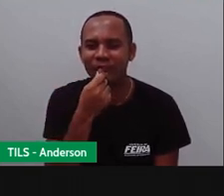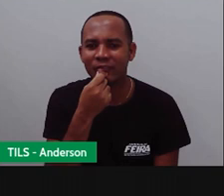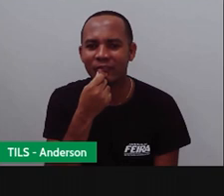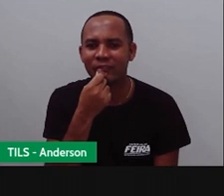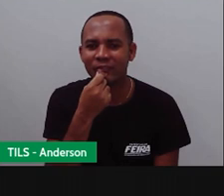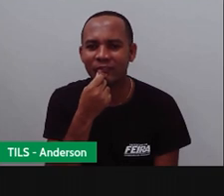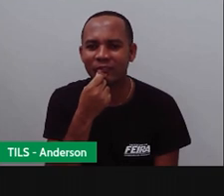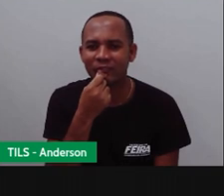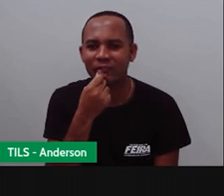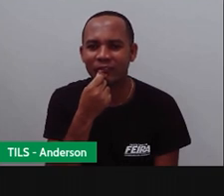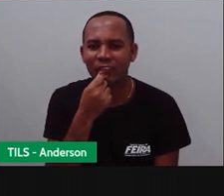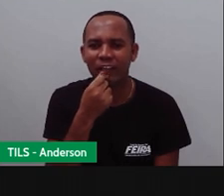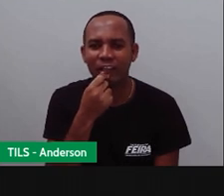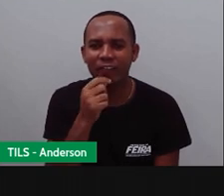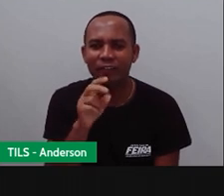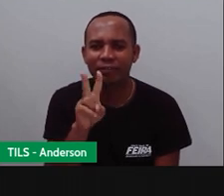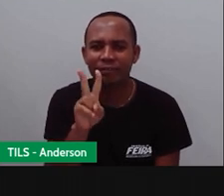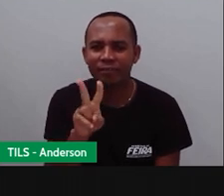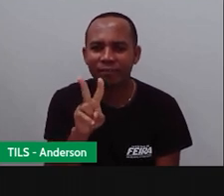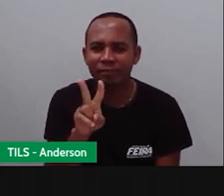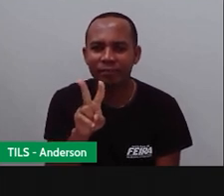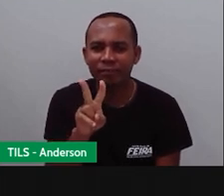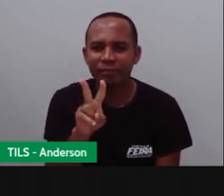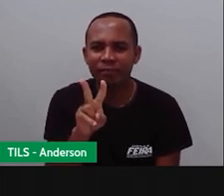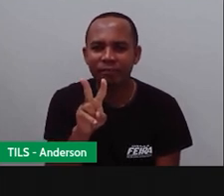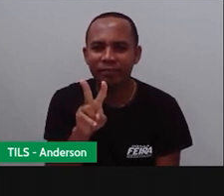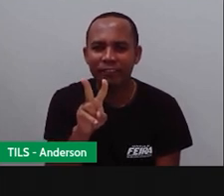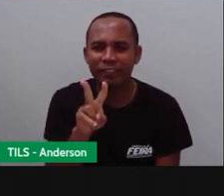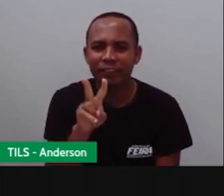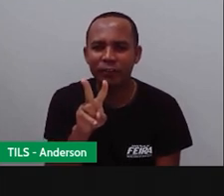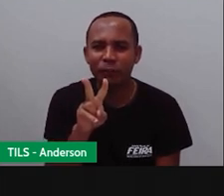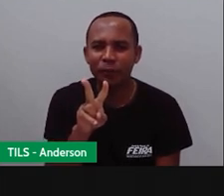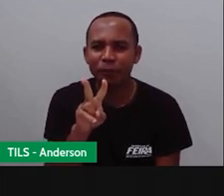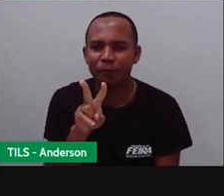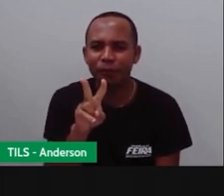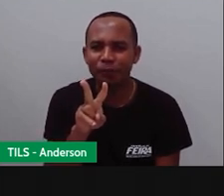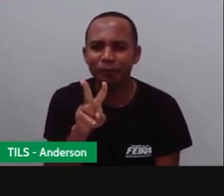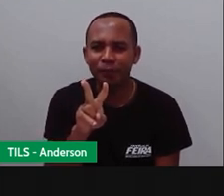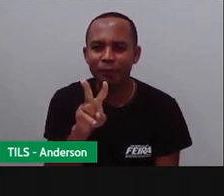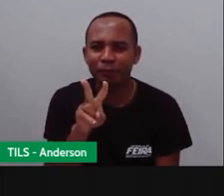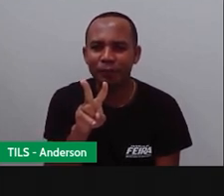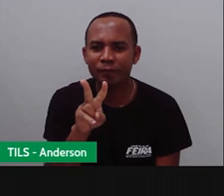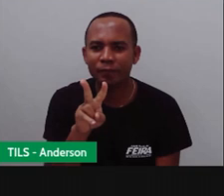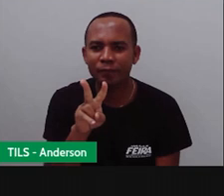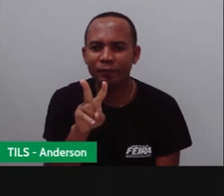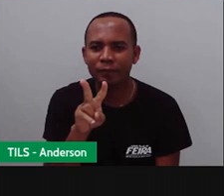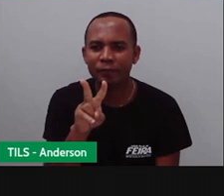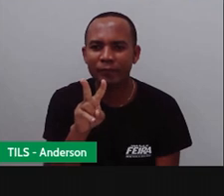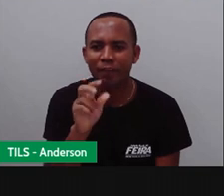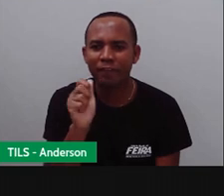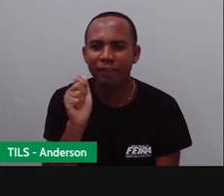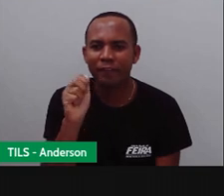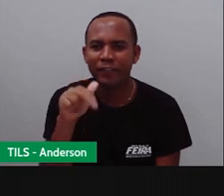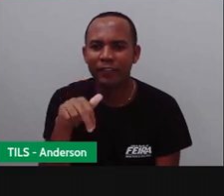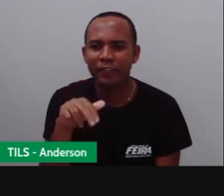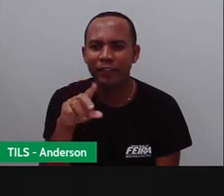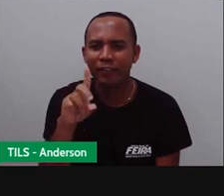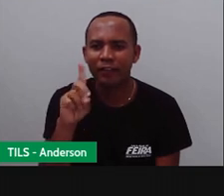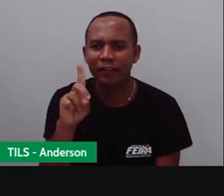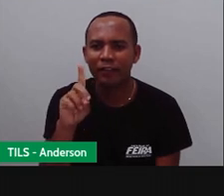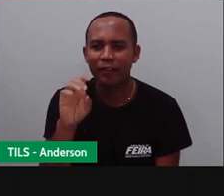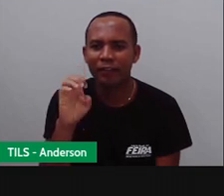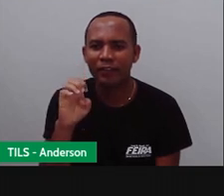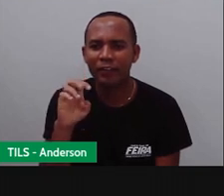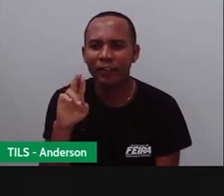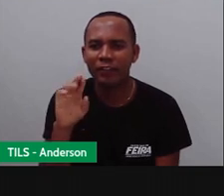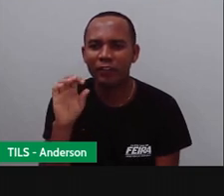Wanderson. Quase o seu nome. Só tem um V na frente. Wanderson. beijo pra Escola